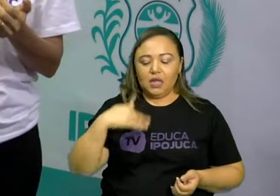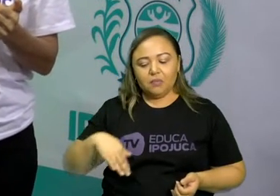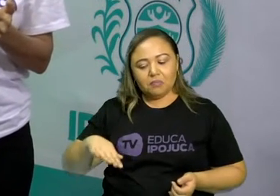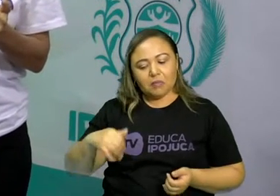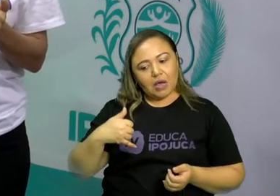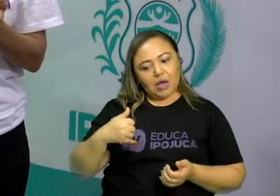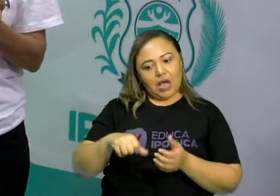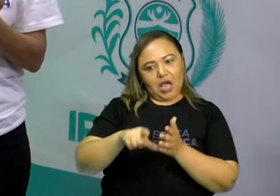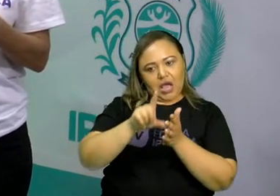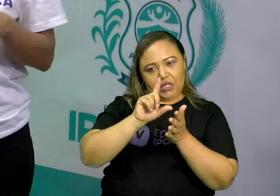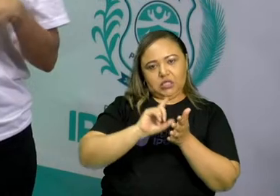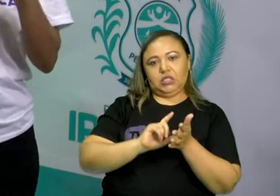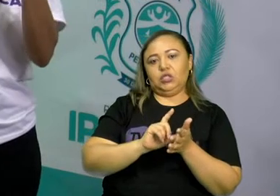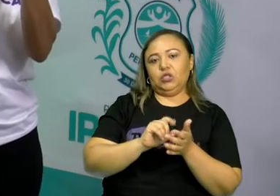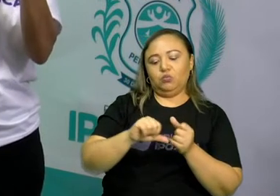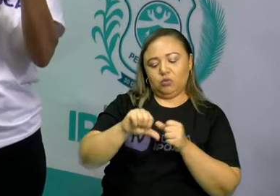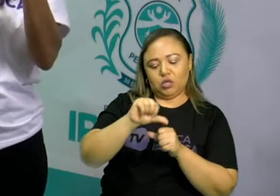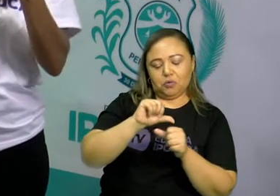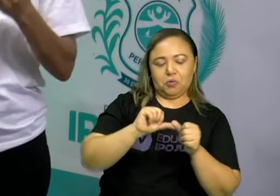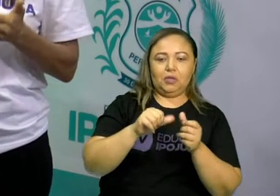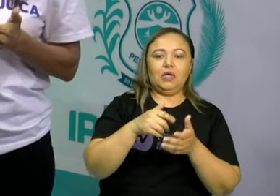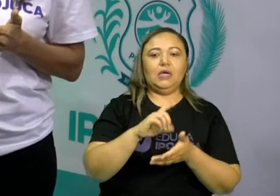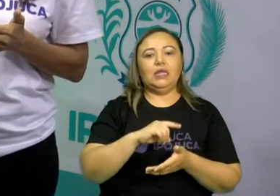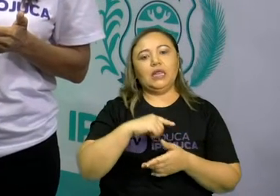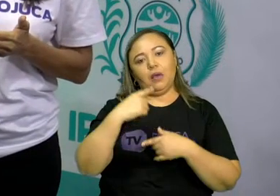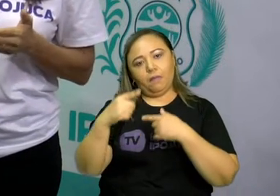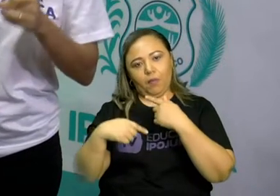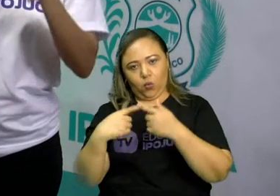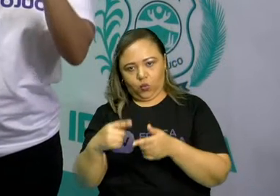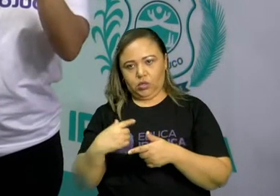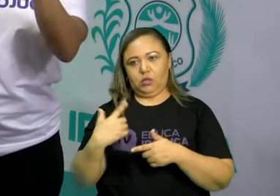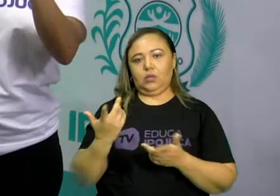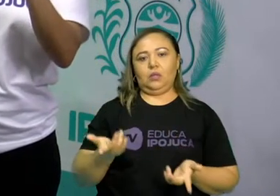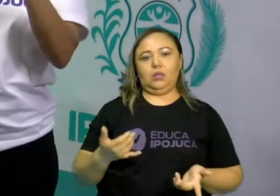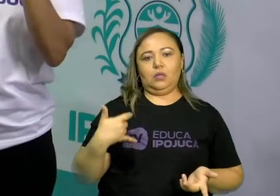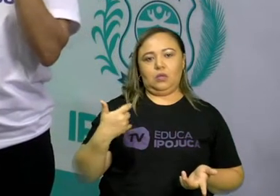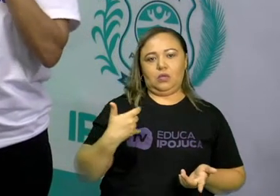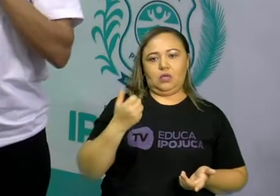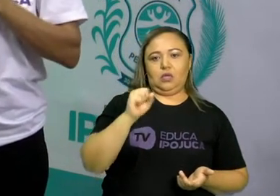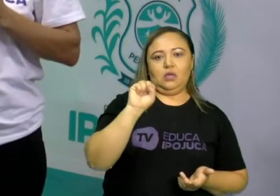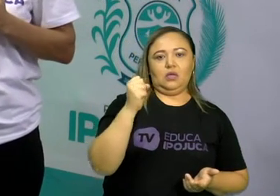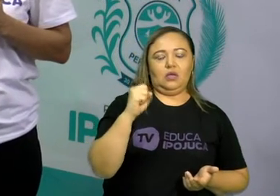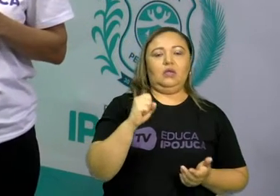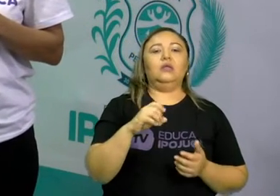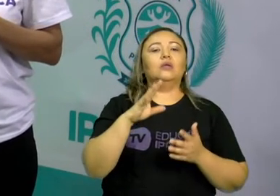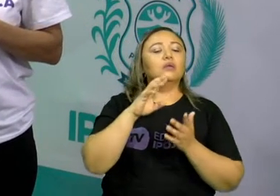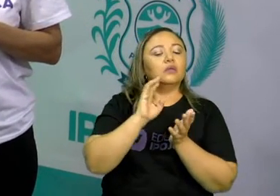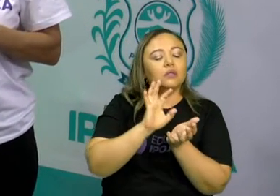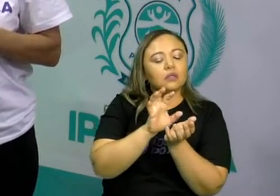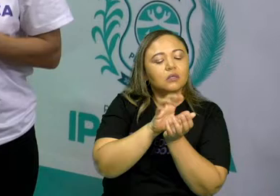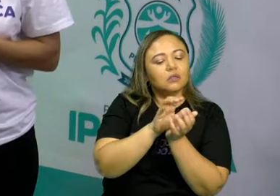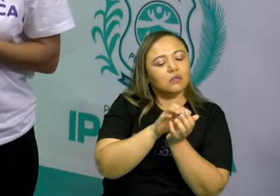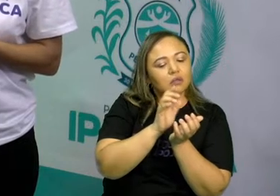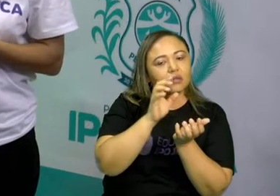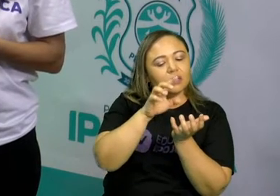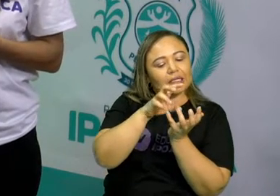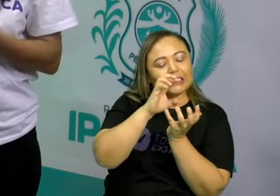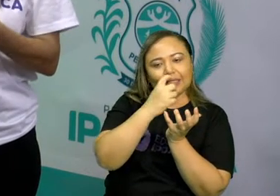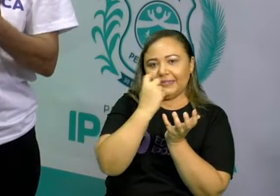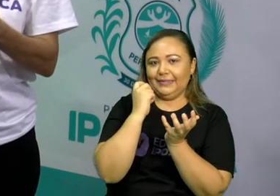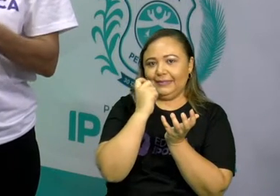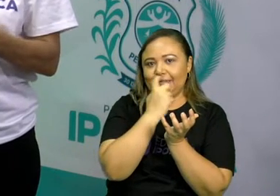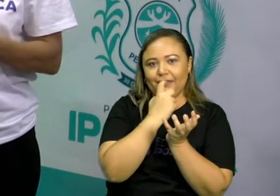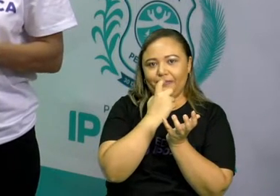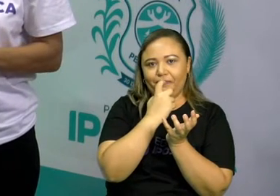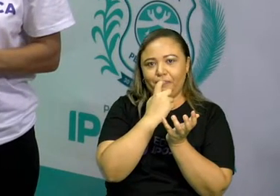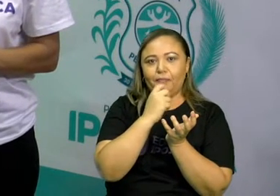idade. Outros, um pouquinho atrasado. Mas vocês, observem os dentes de vocês. Lava